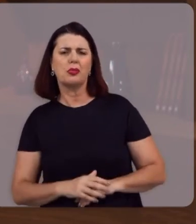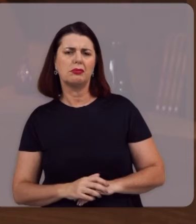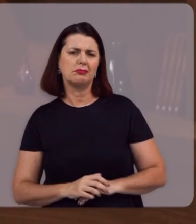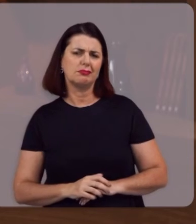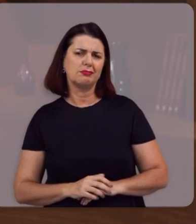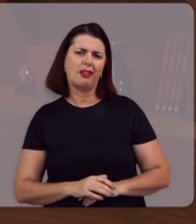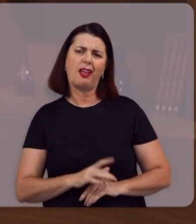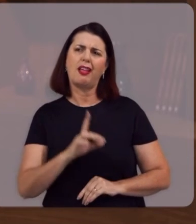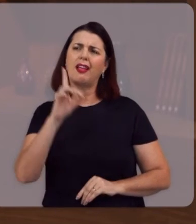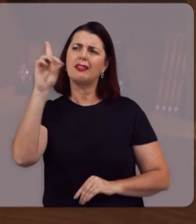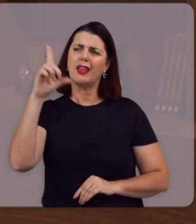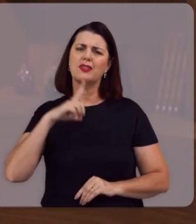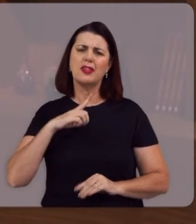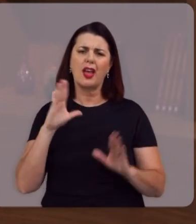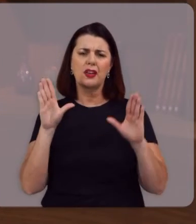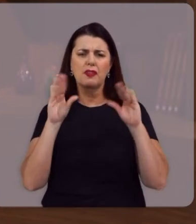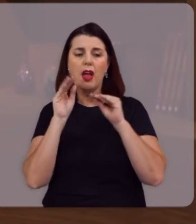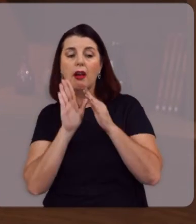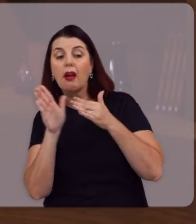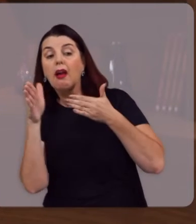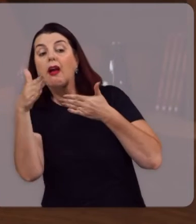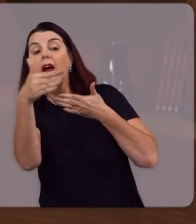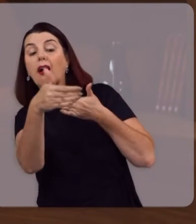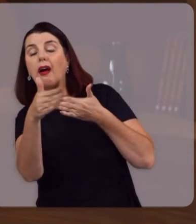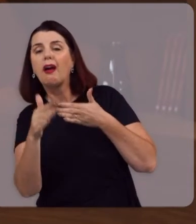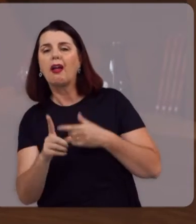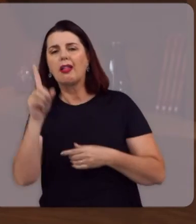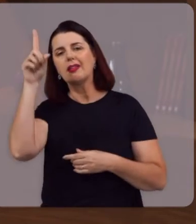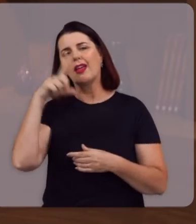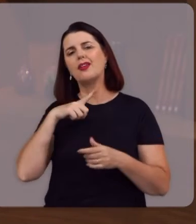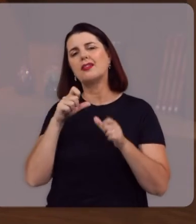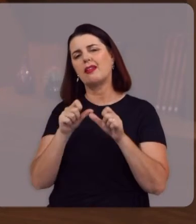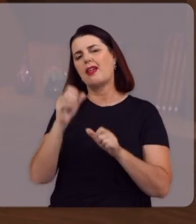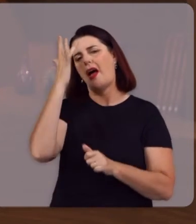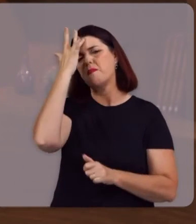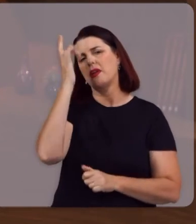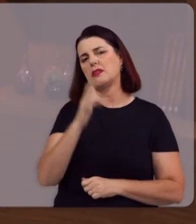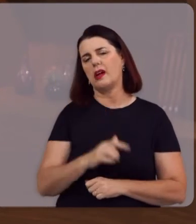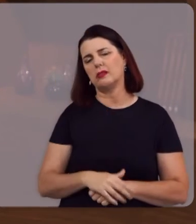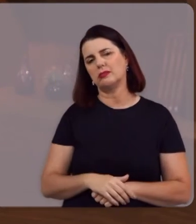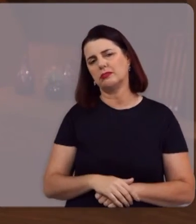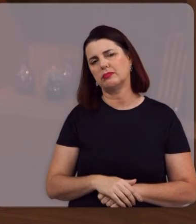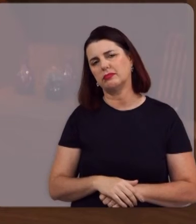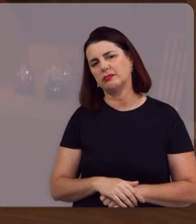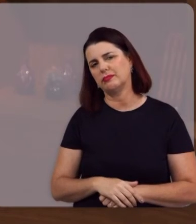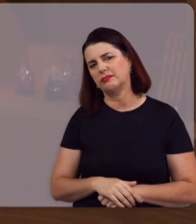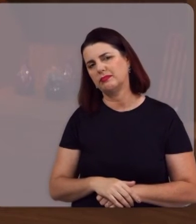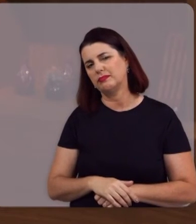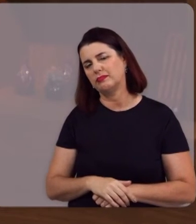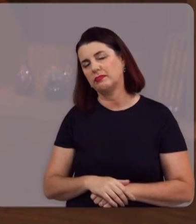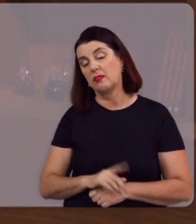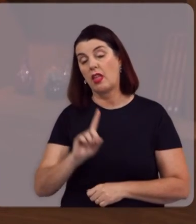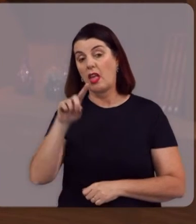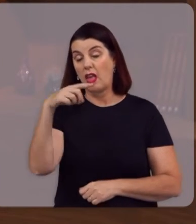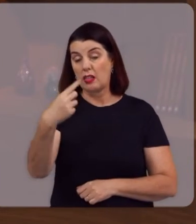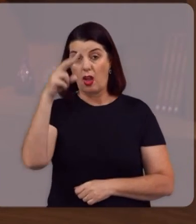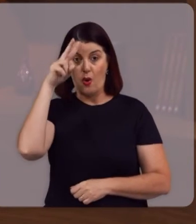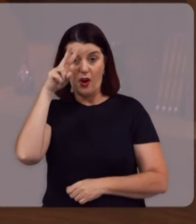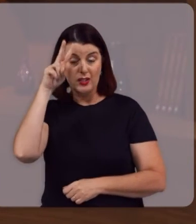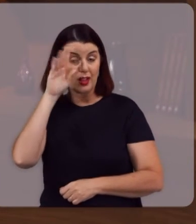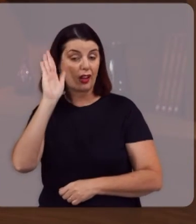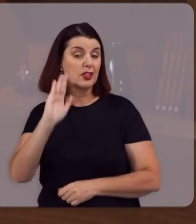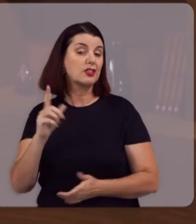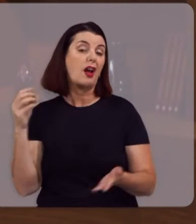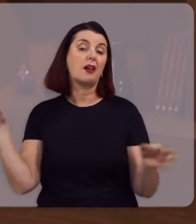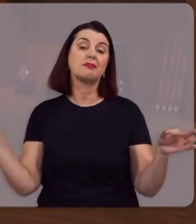Deus enxerga Na curva Deus está lá No amanhã Então a história Já